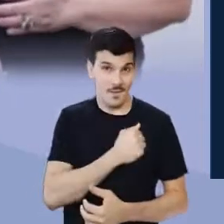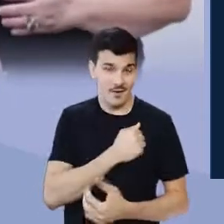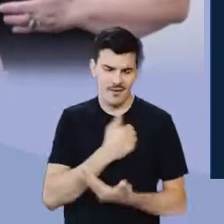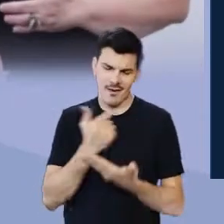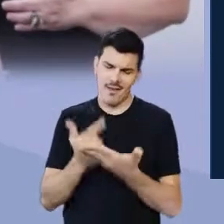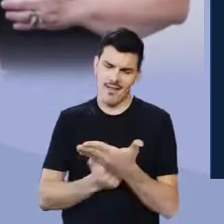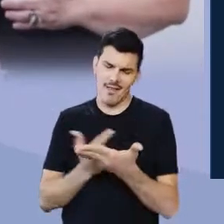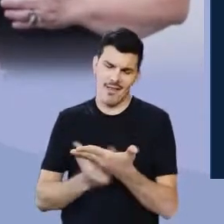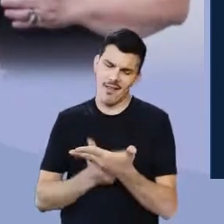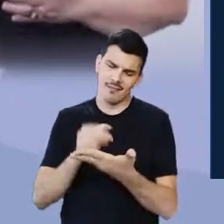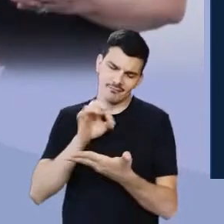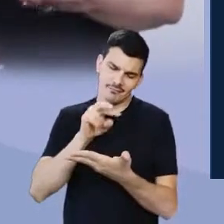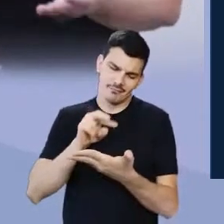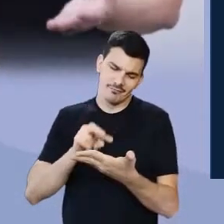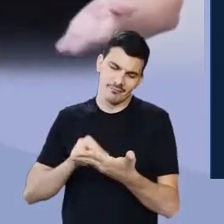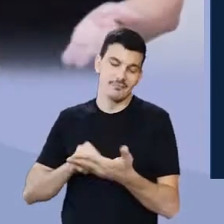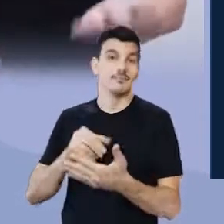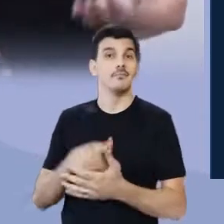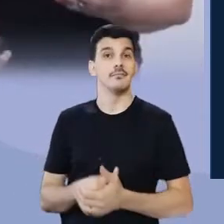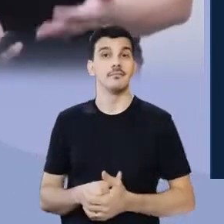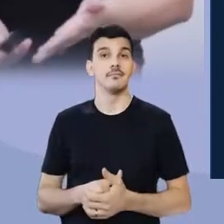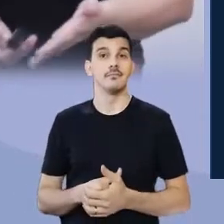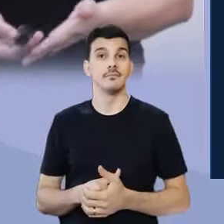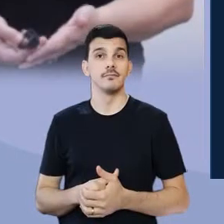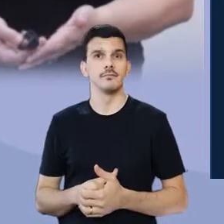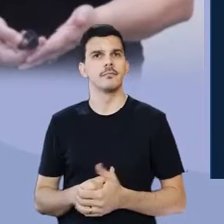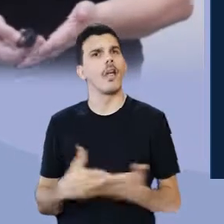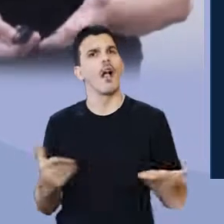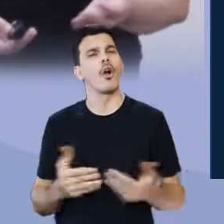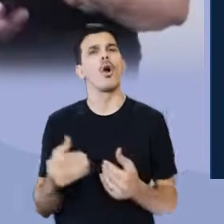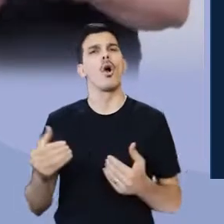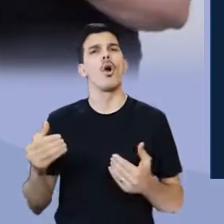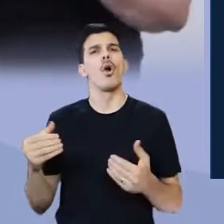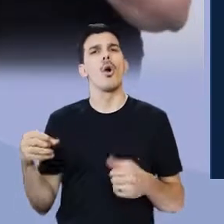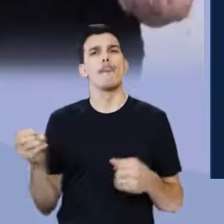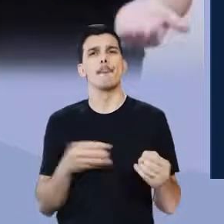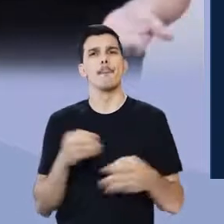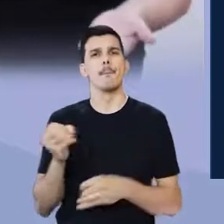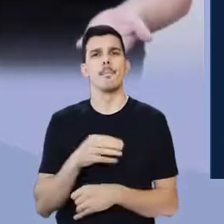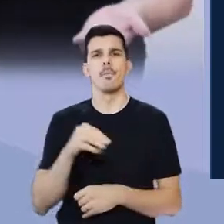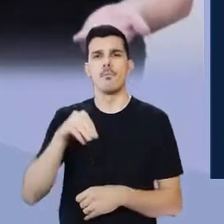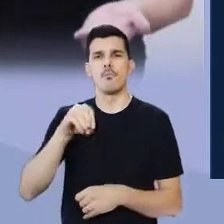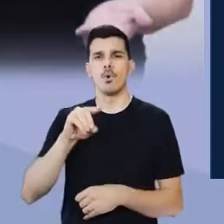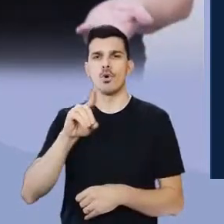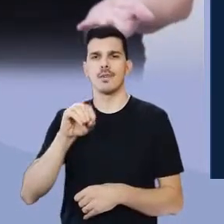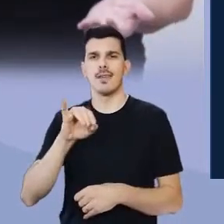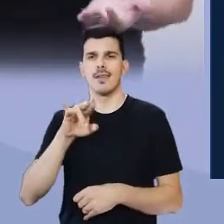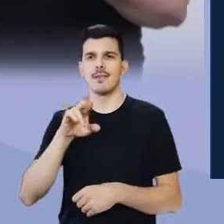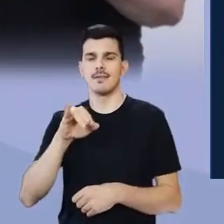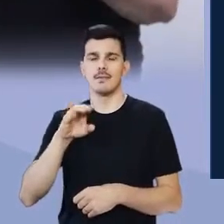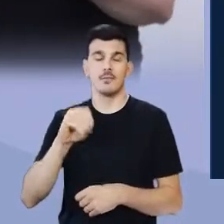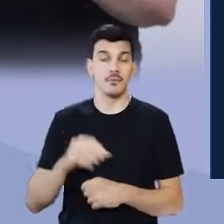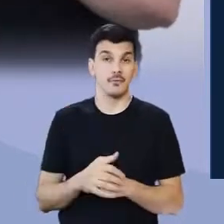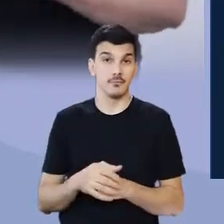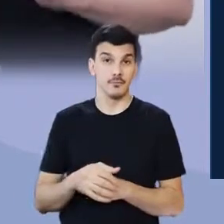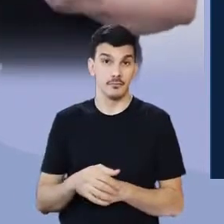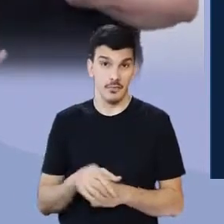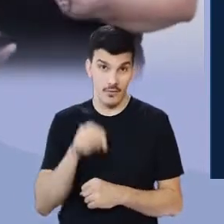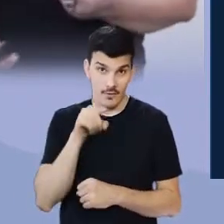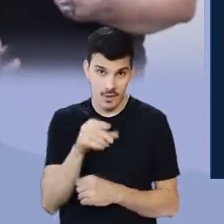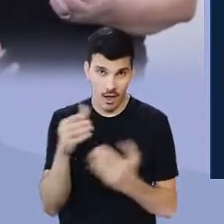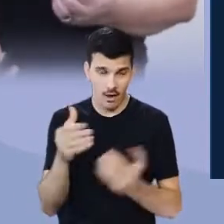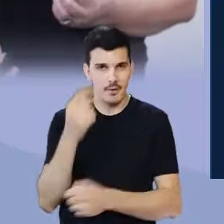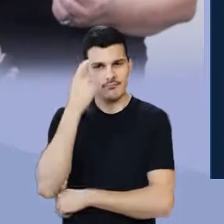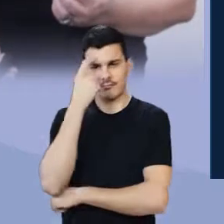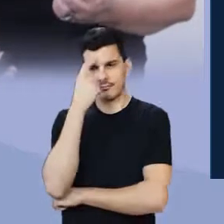bom livro? No modernismo, qual das gerações? Você agora,